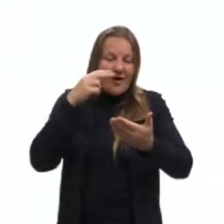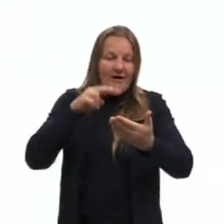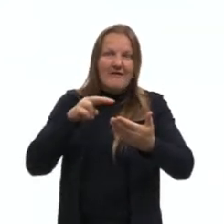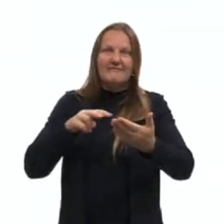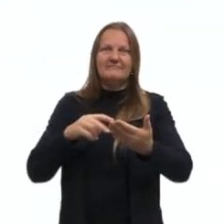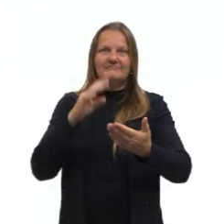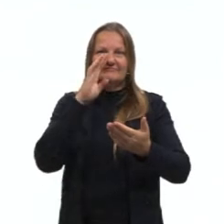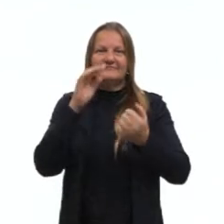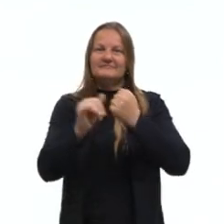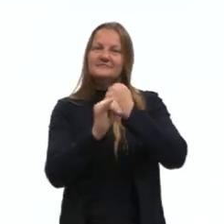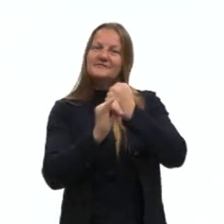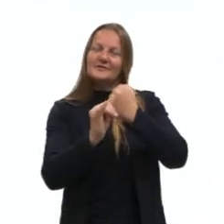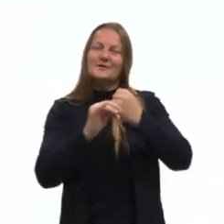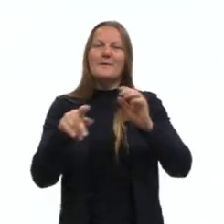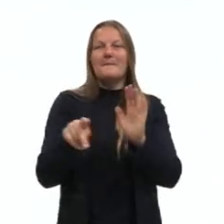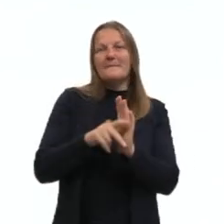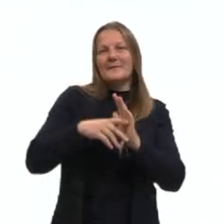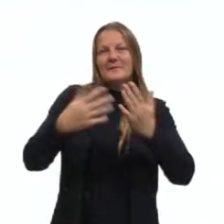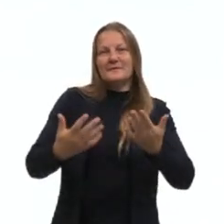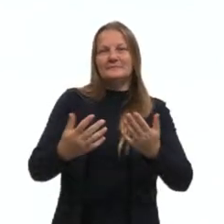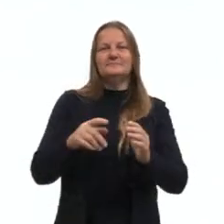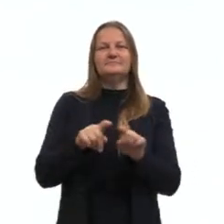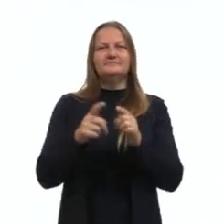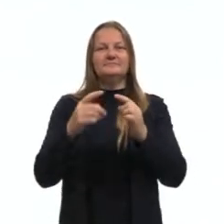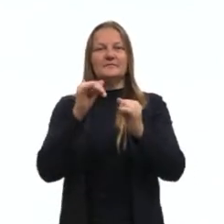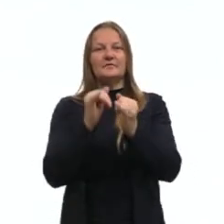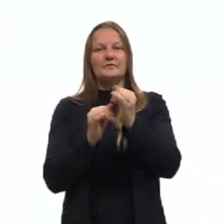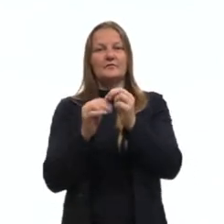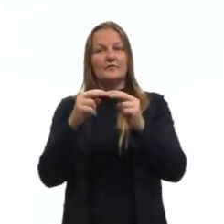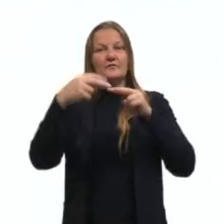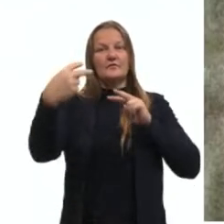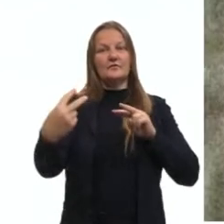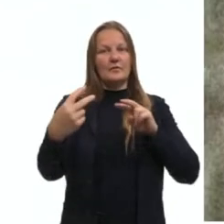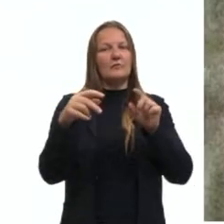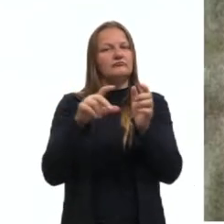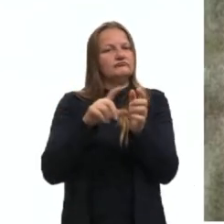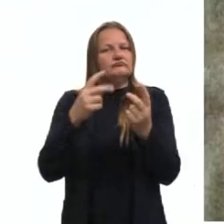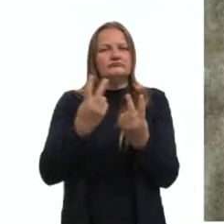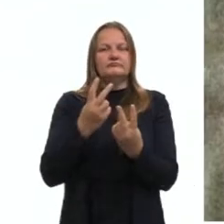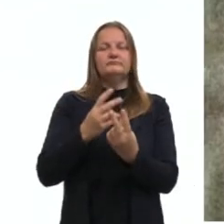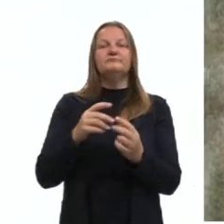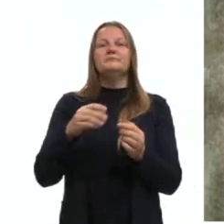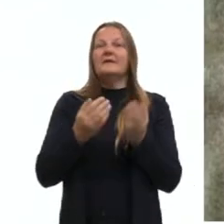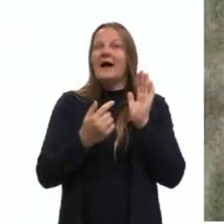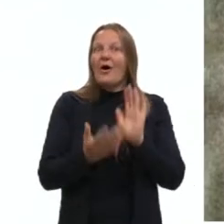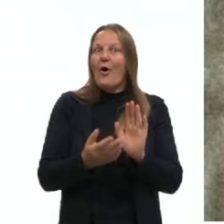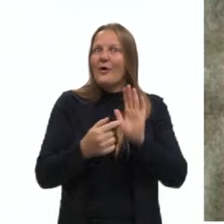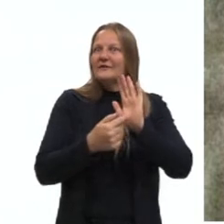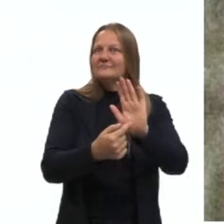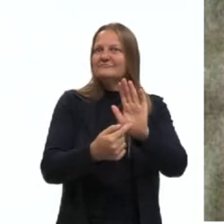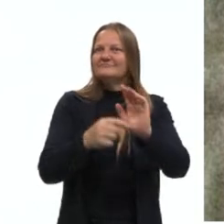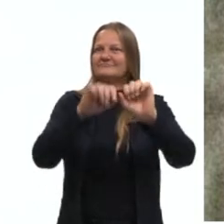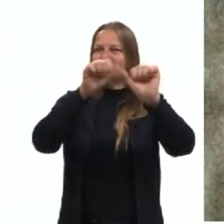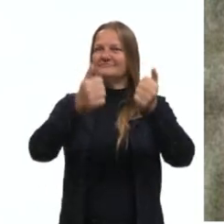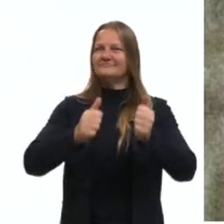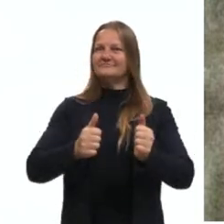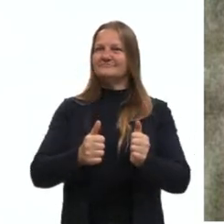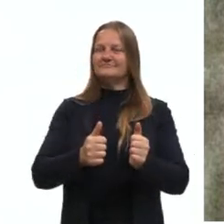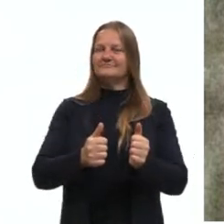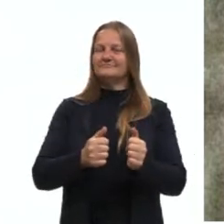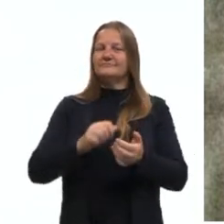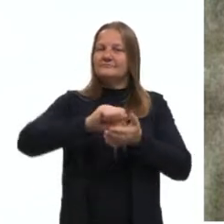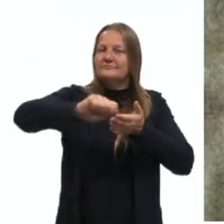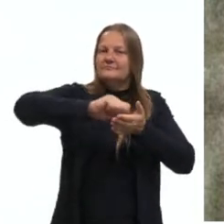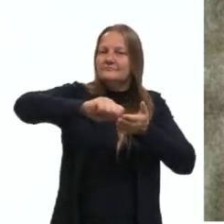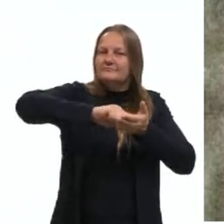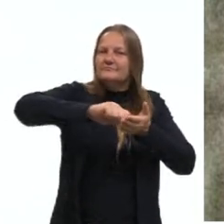de meio virtual. E eu trouxe para vocês alguns autores que são